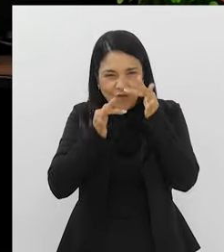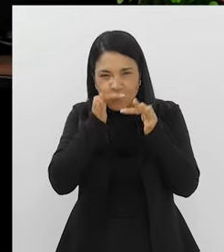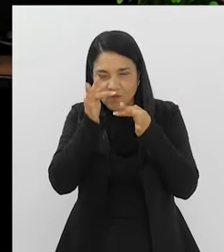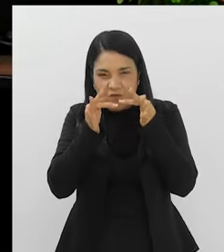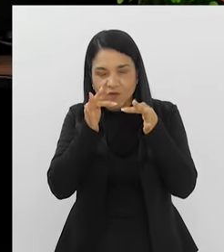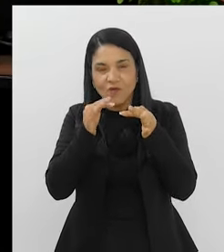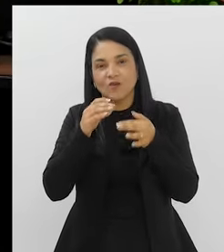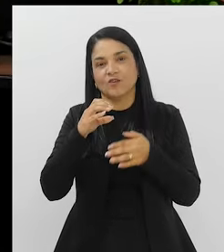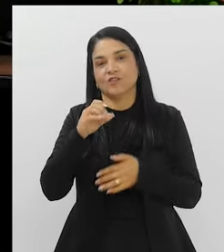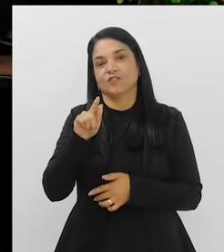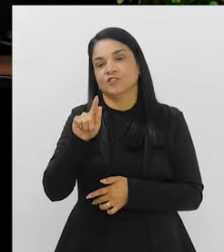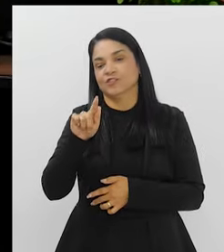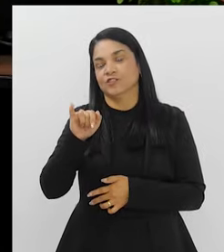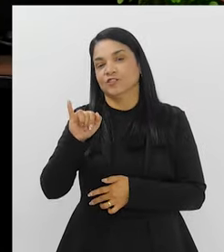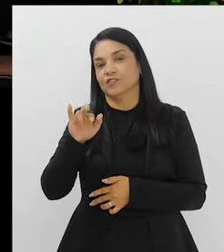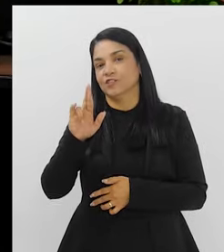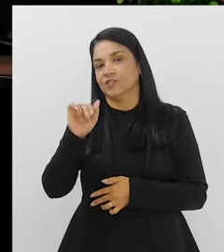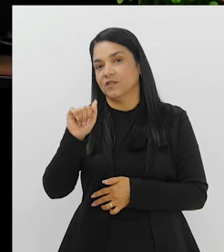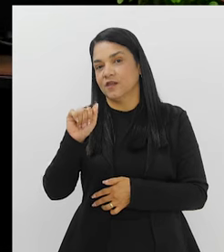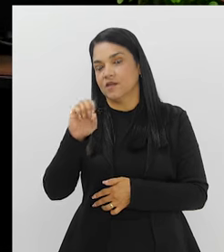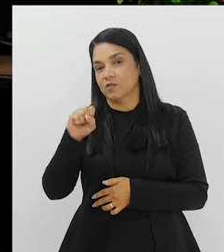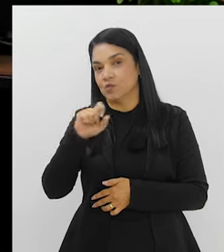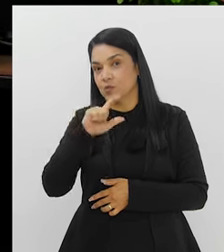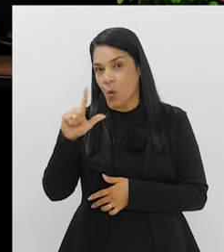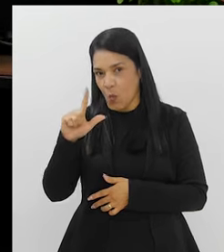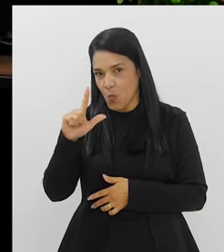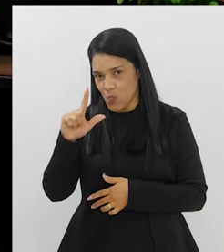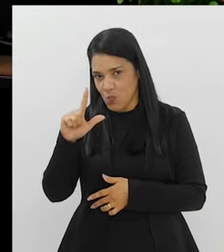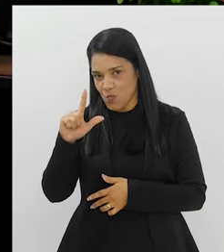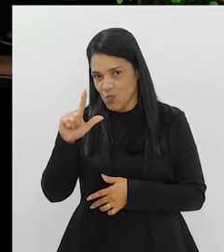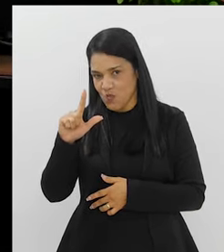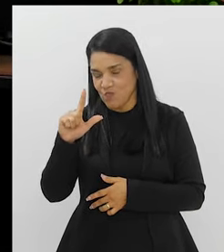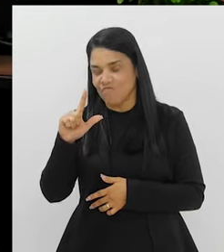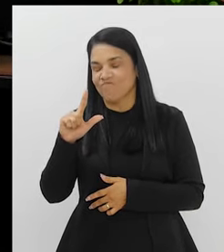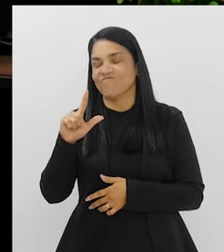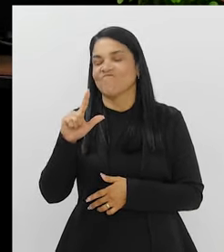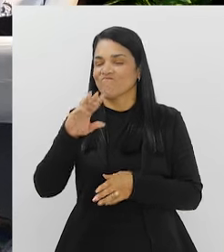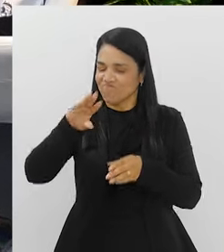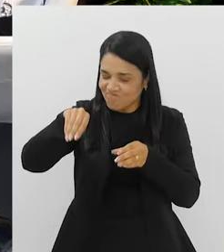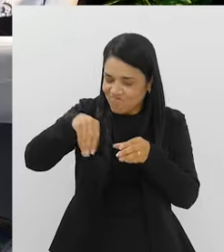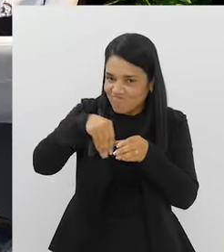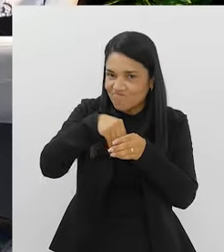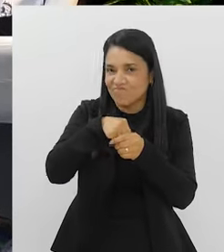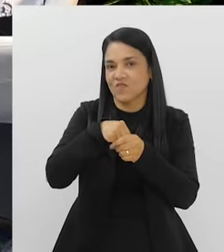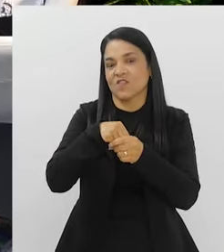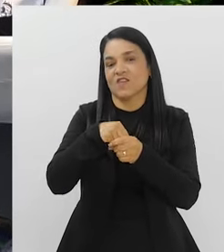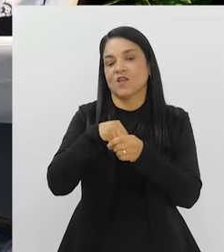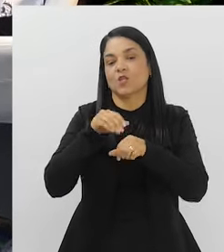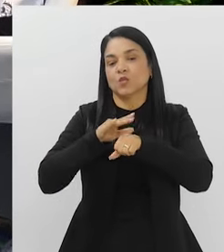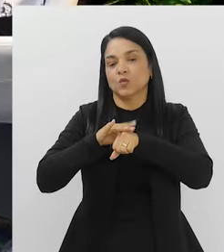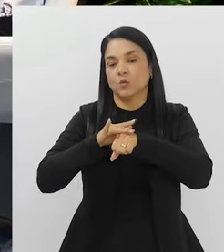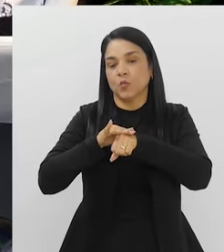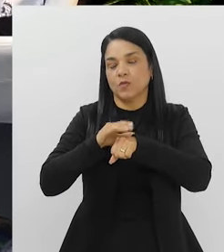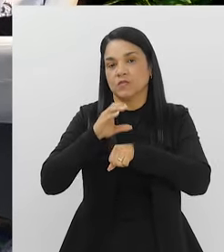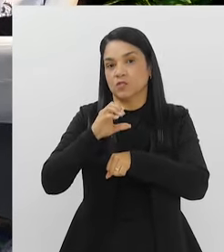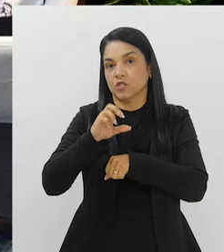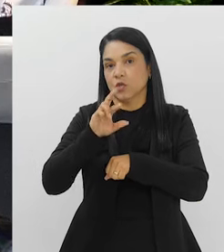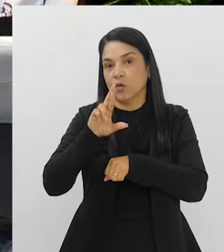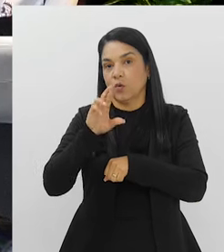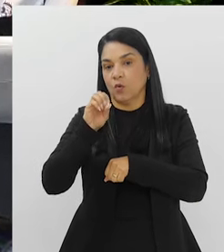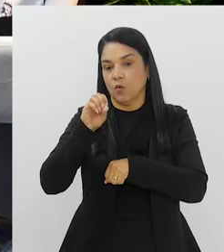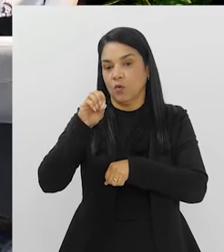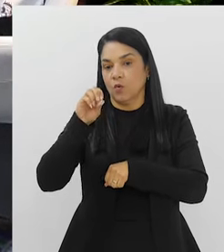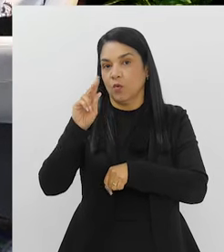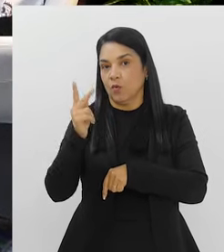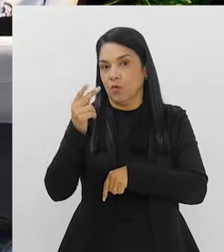né? Tem das doenças ocultas. E agora nós temos das doenças ocultas e foi classificado. incluído nessa listagem. Doença E o que a pessoa que tem essa